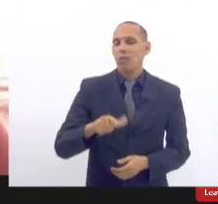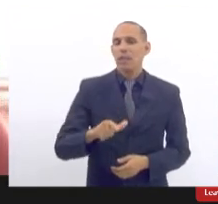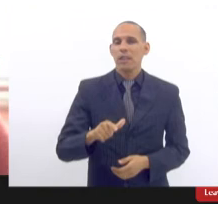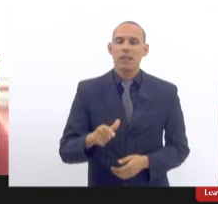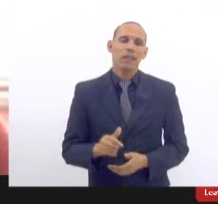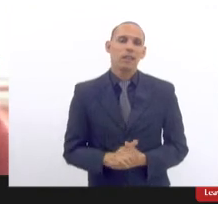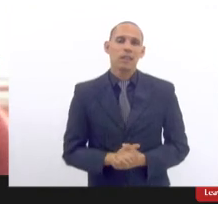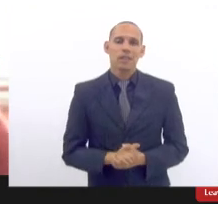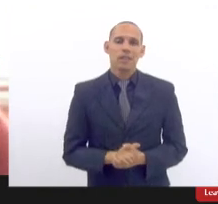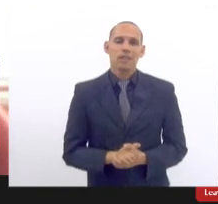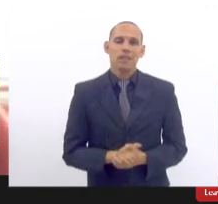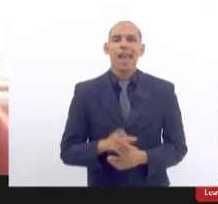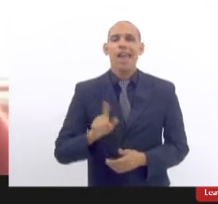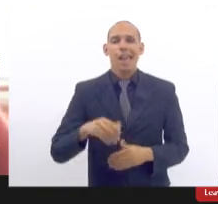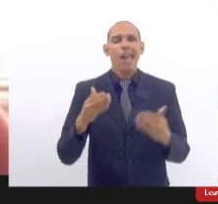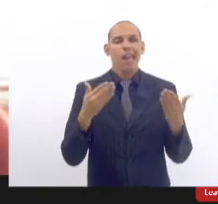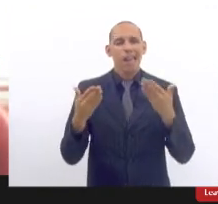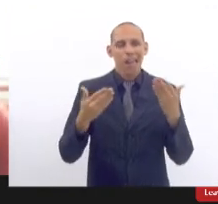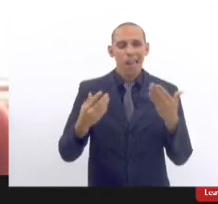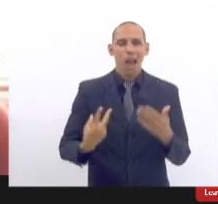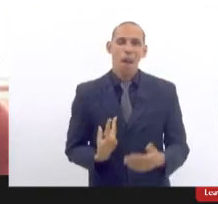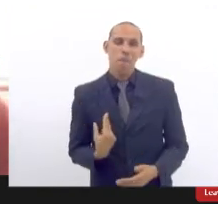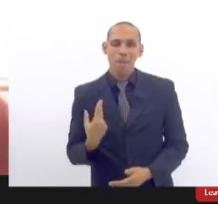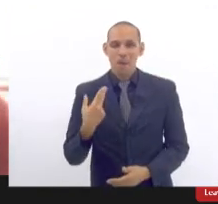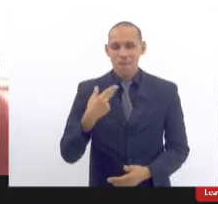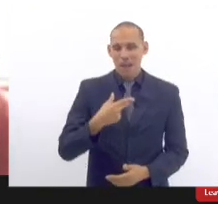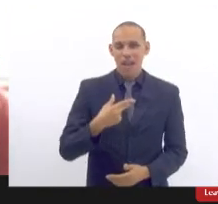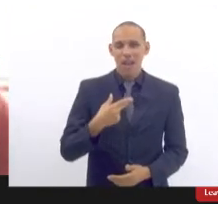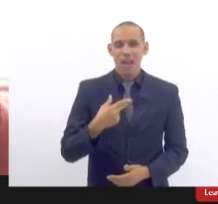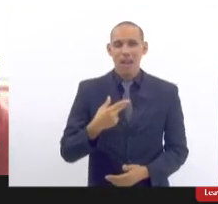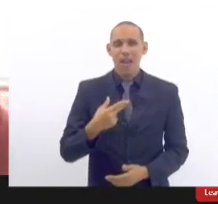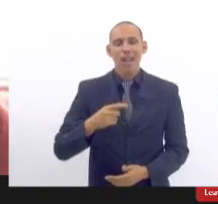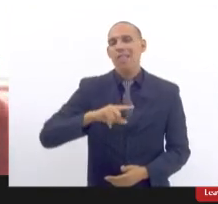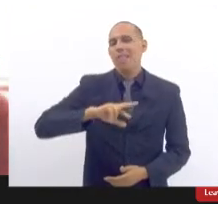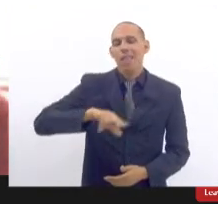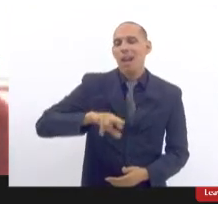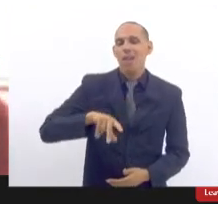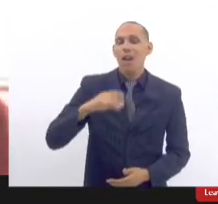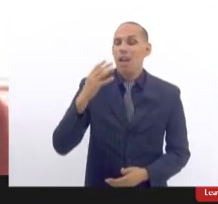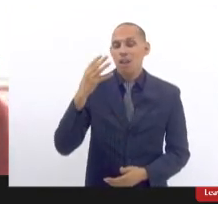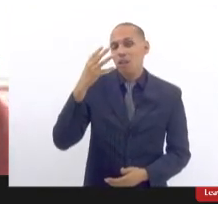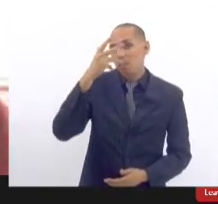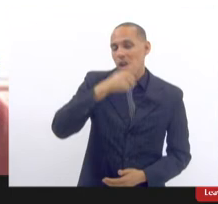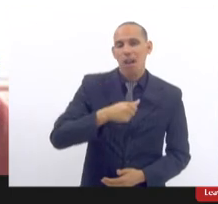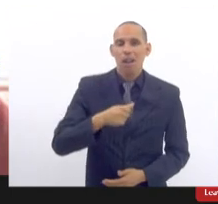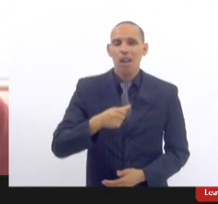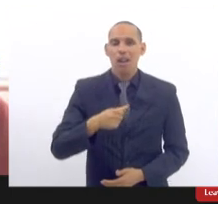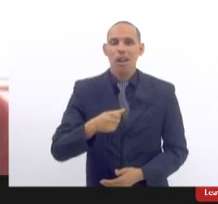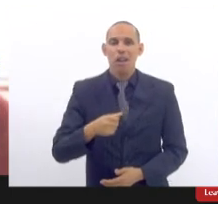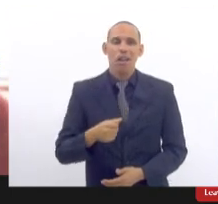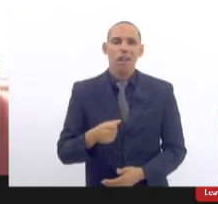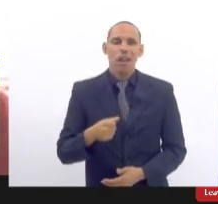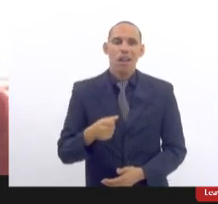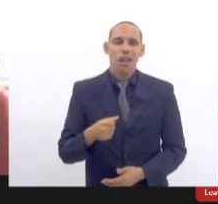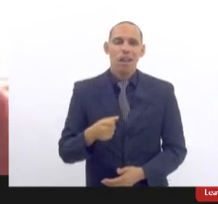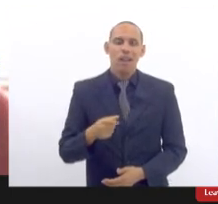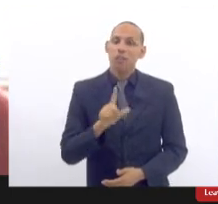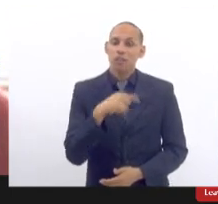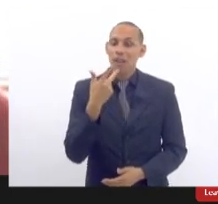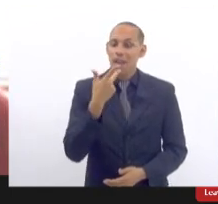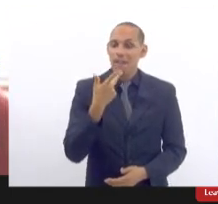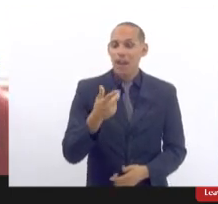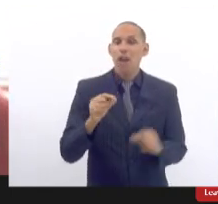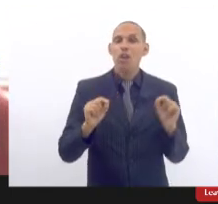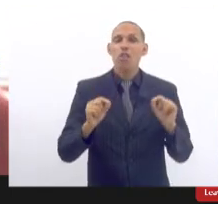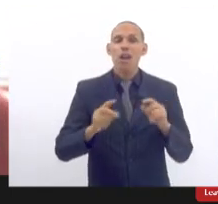um atendimento e uma cirurgia que não há com estético mas sim a gente está falando de